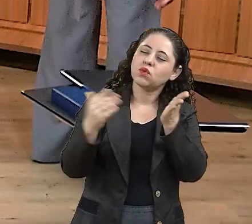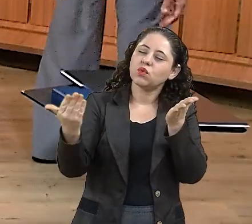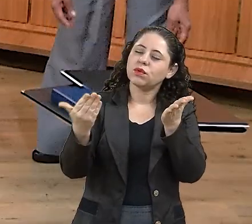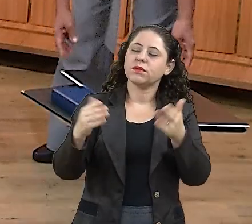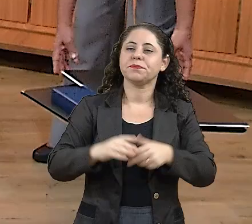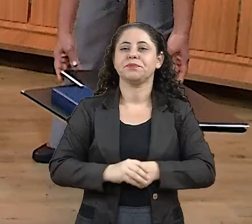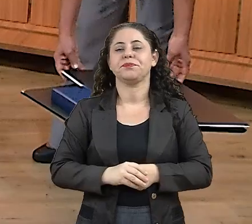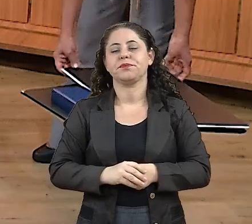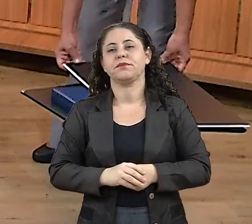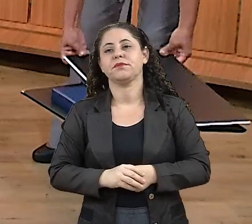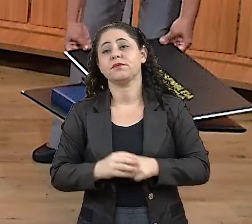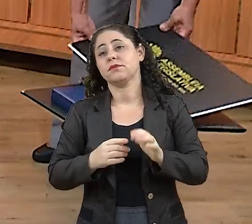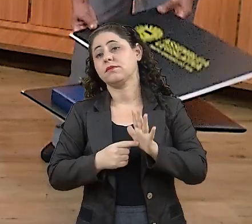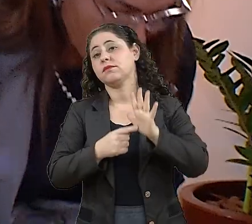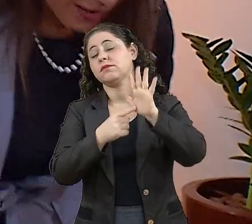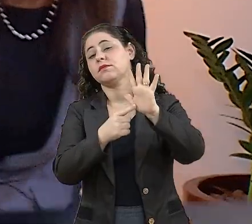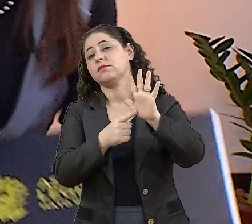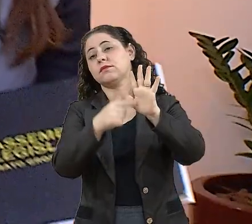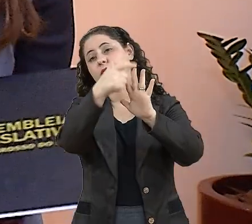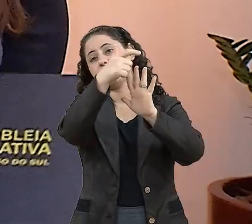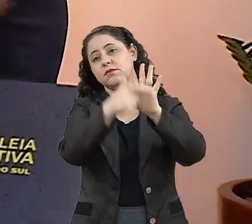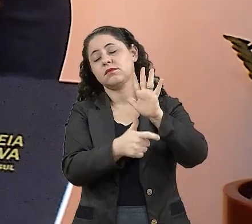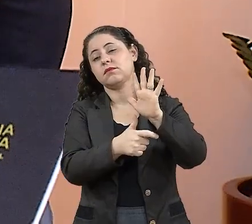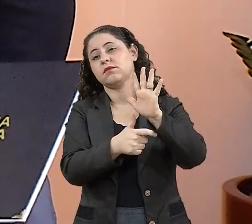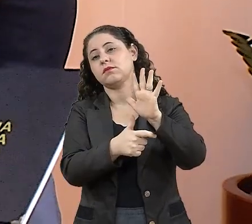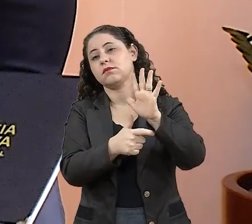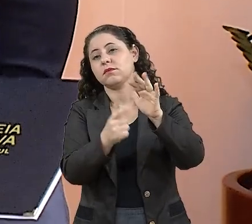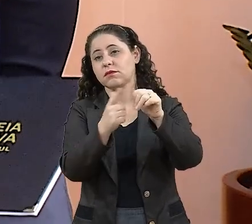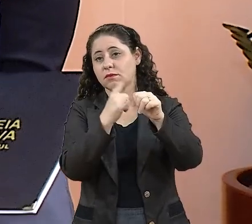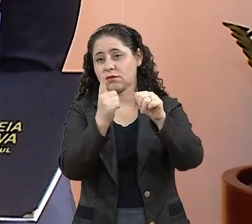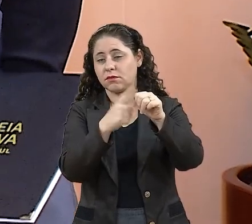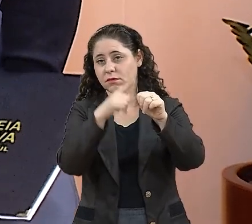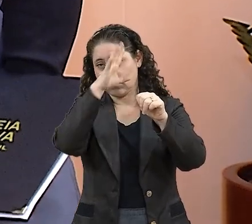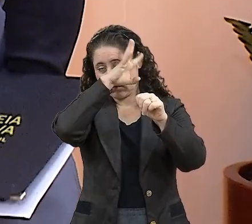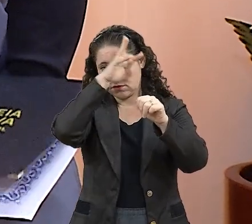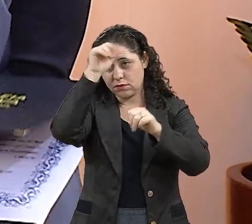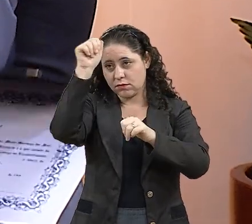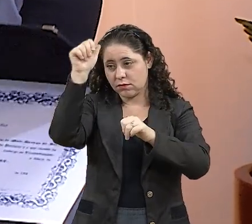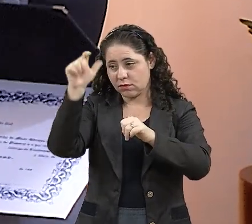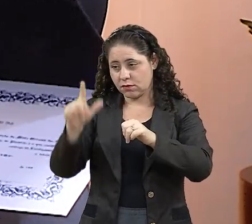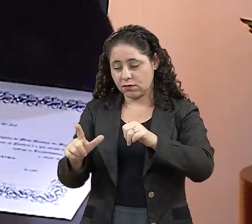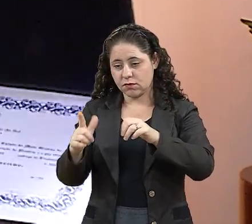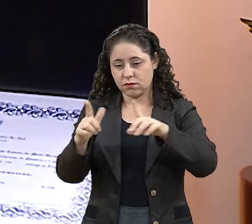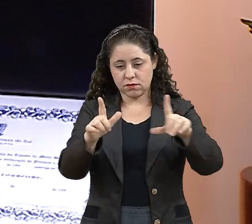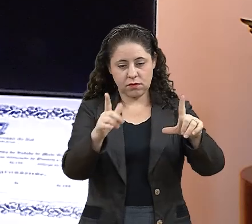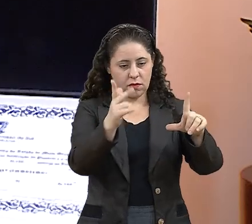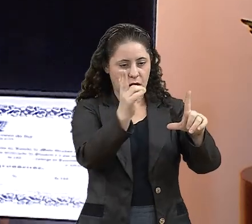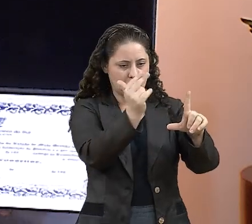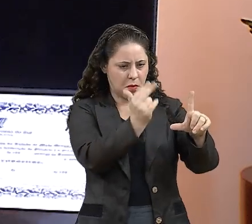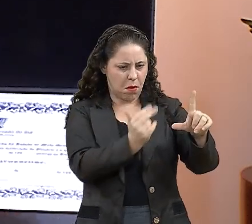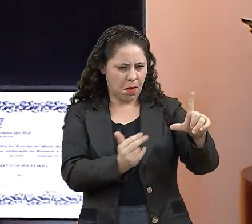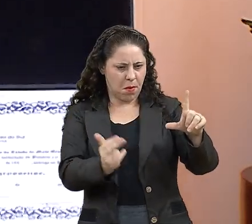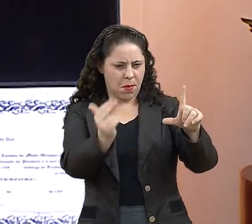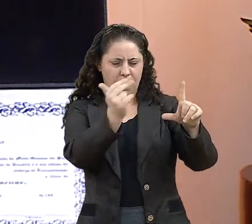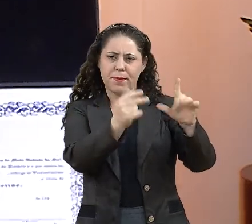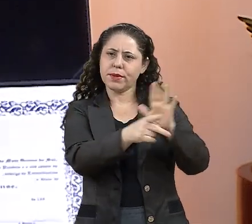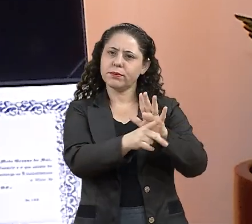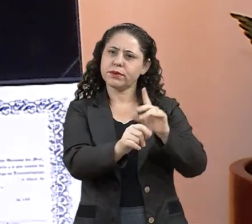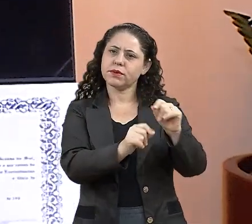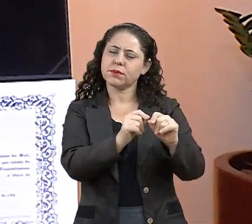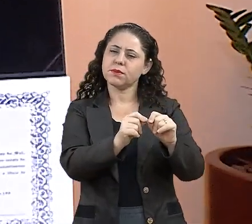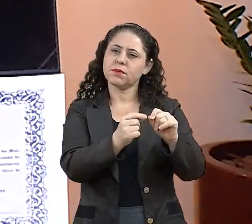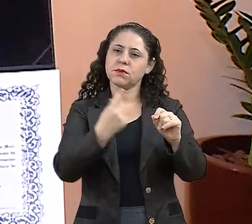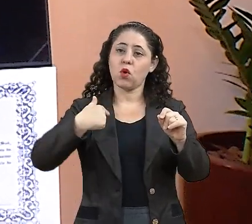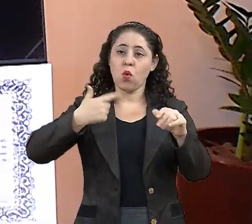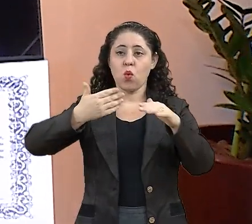Então, vou apresentar para vocês o primeiro título de cidadão, A arte desse primeiro título, que a gente